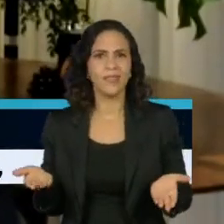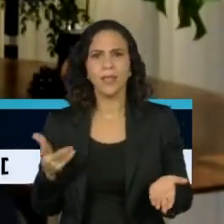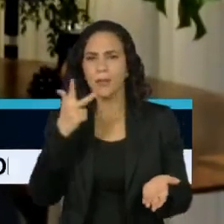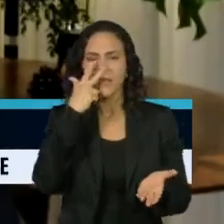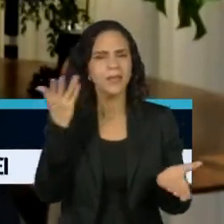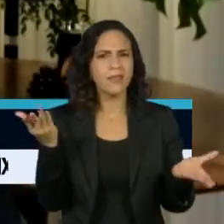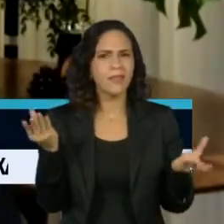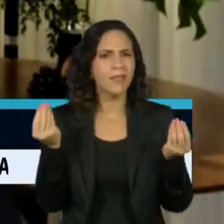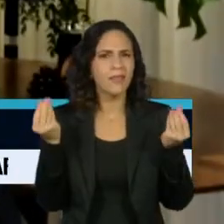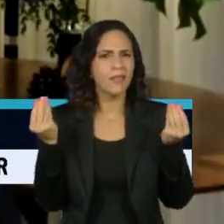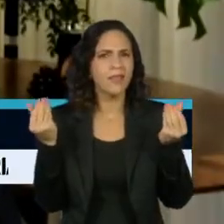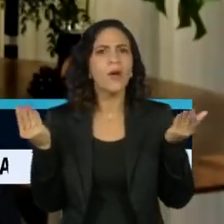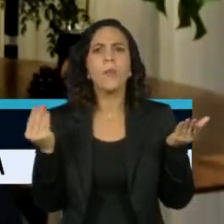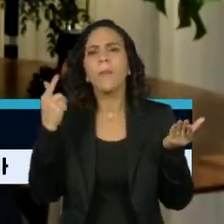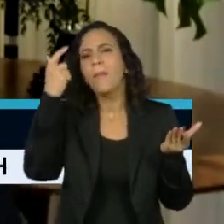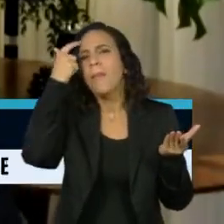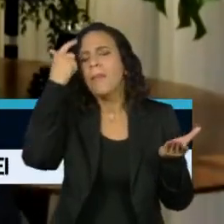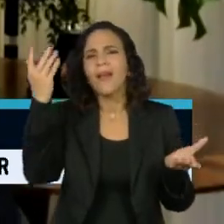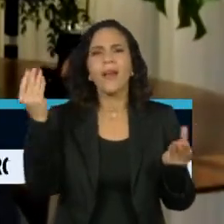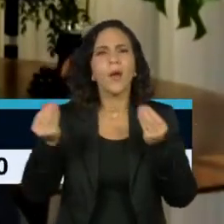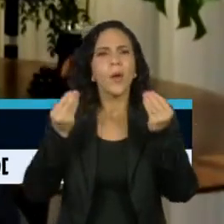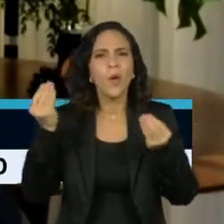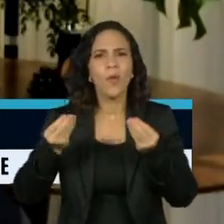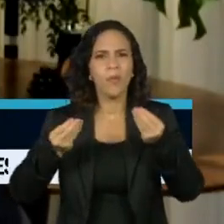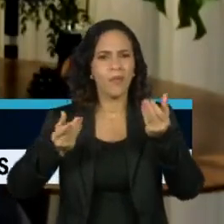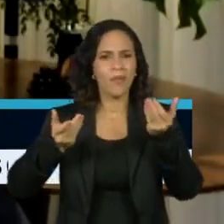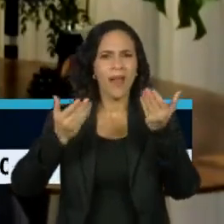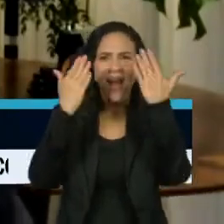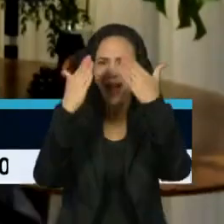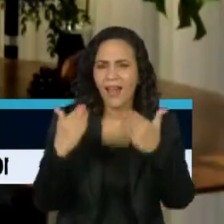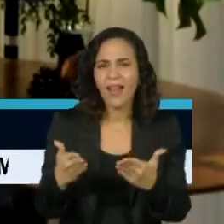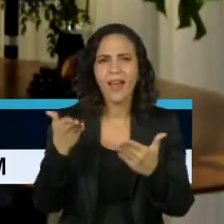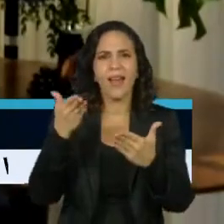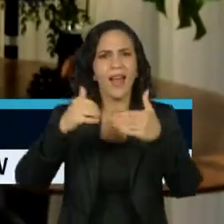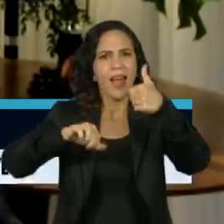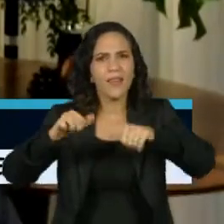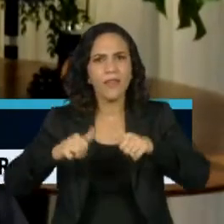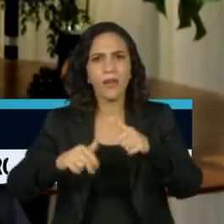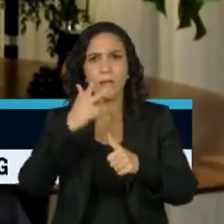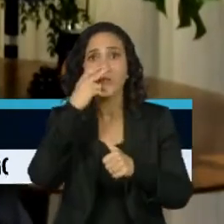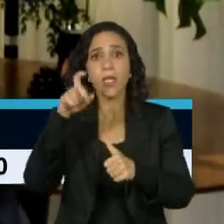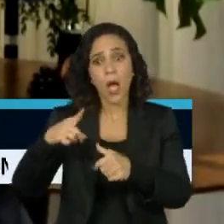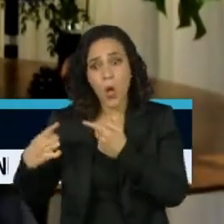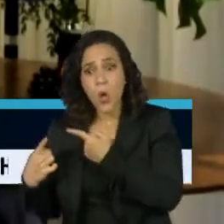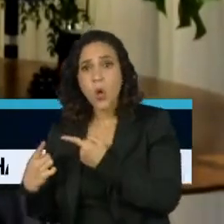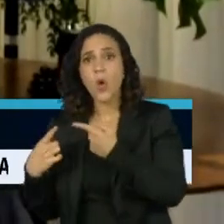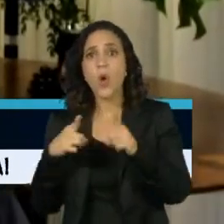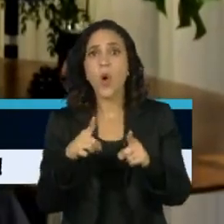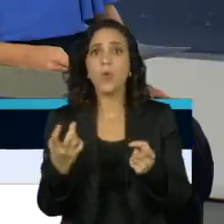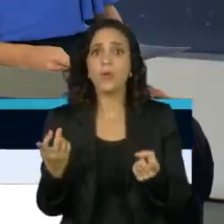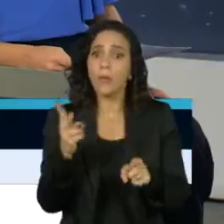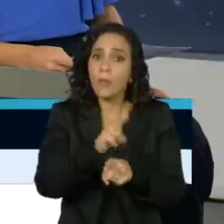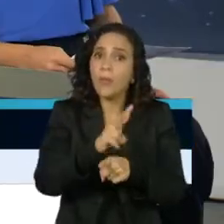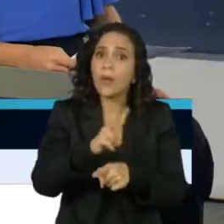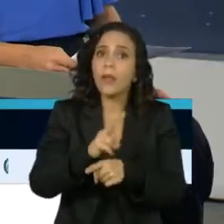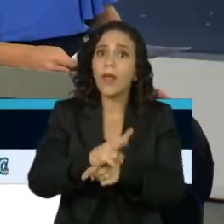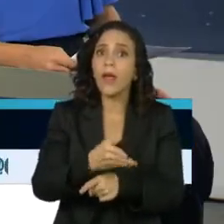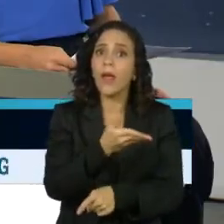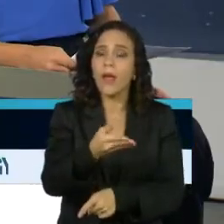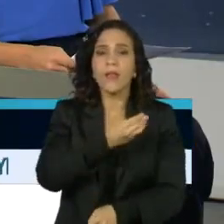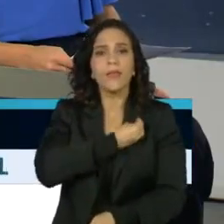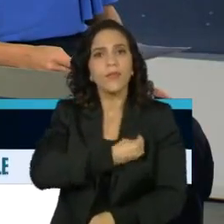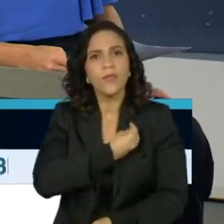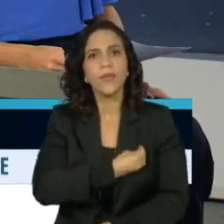fora de qualquer órbita, mais do que exorbitante, ela é um atentado quanto a proteção mesmo da